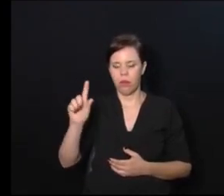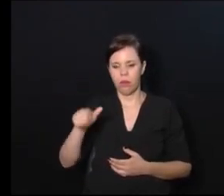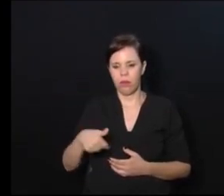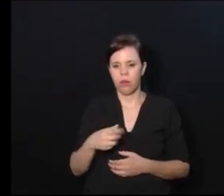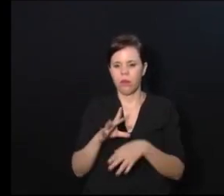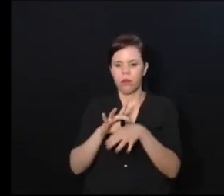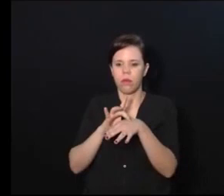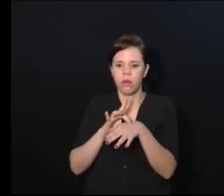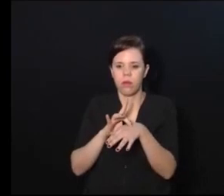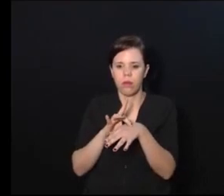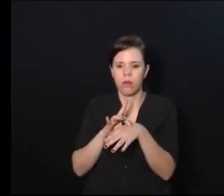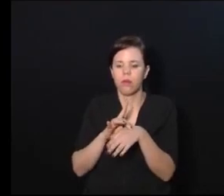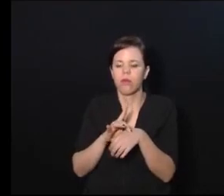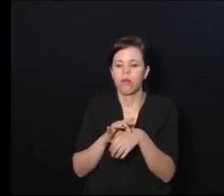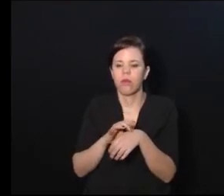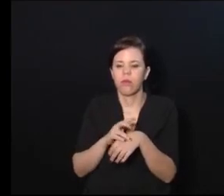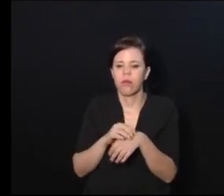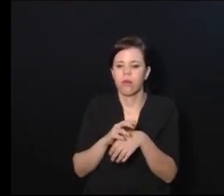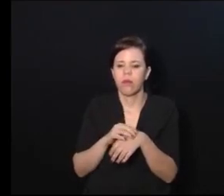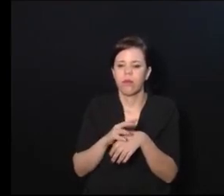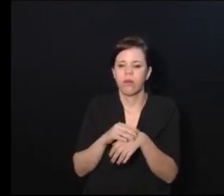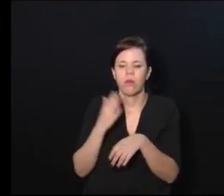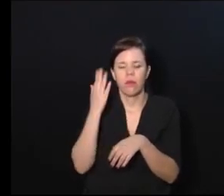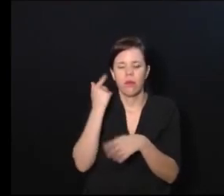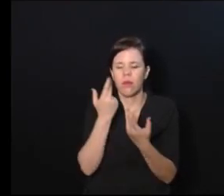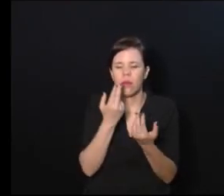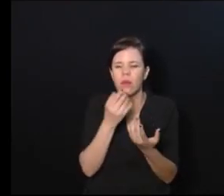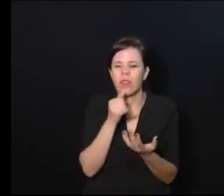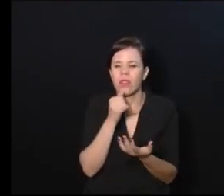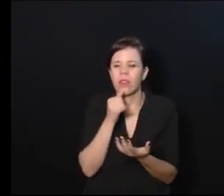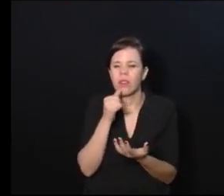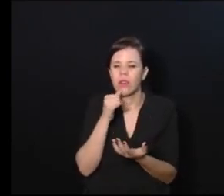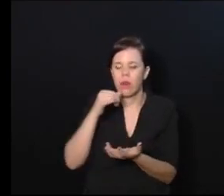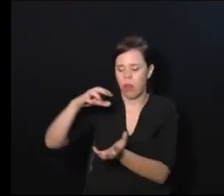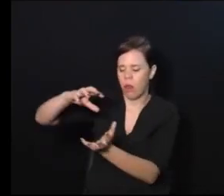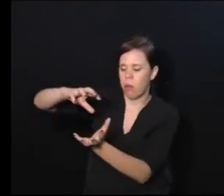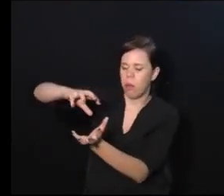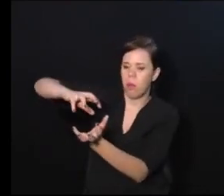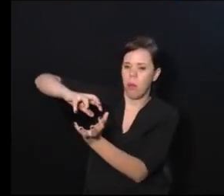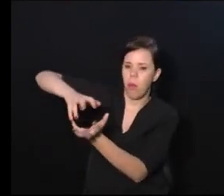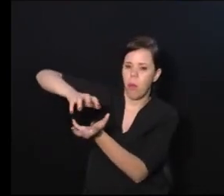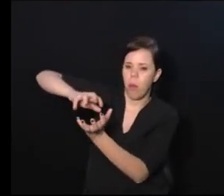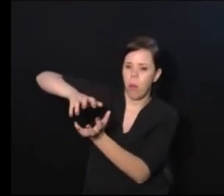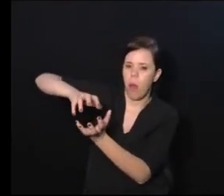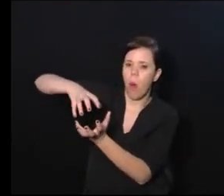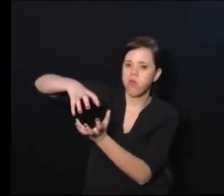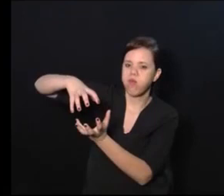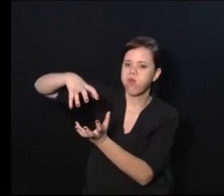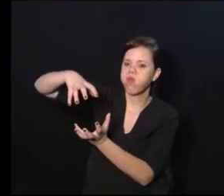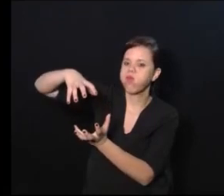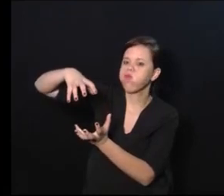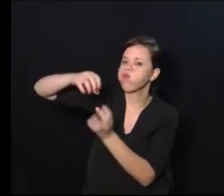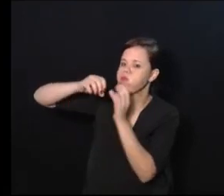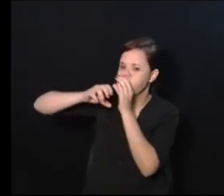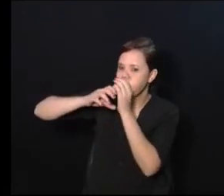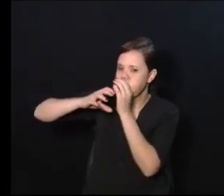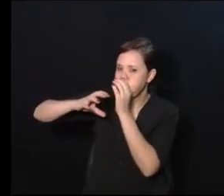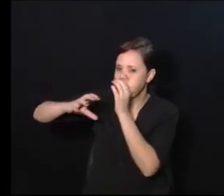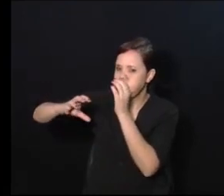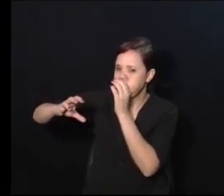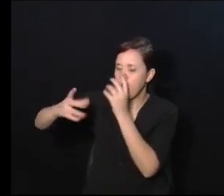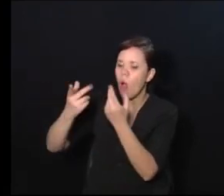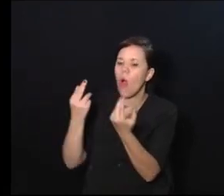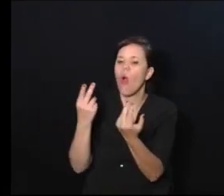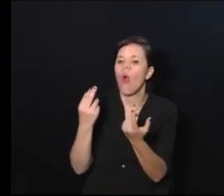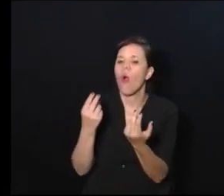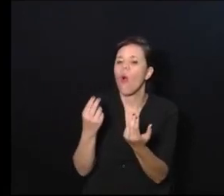doença que... Sabe uma bola de aniversário? Tem gente que chama de balão, bexiga, não sei como é se chama isso aqui